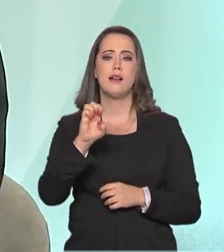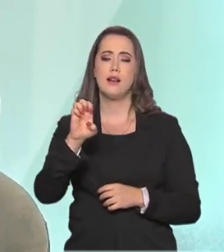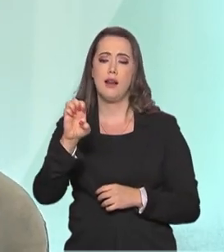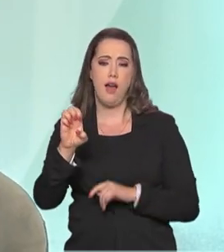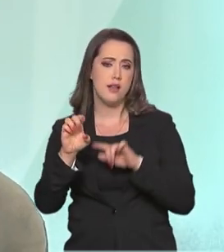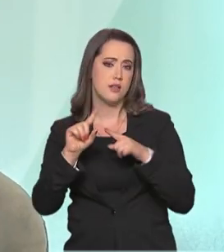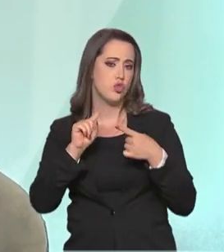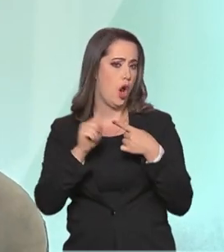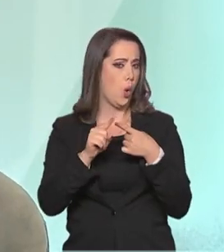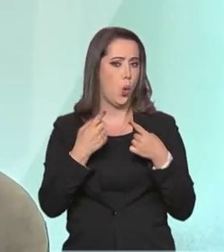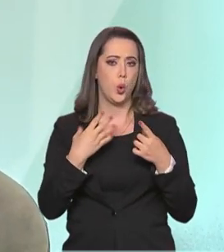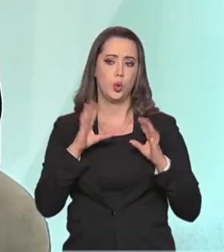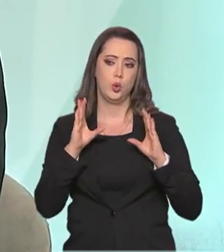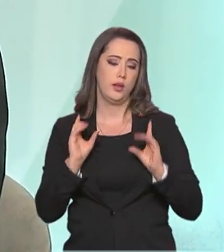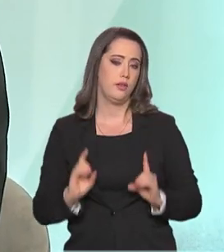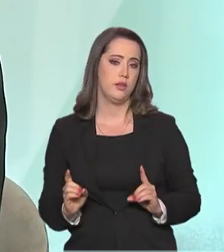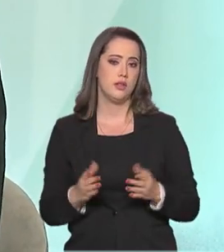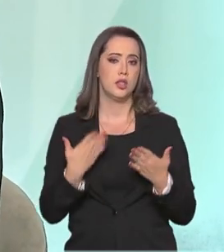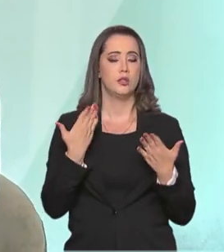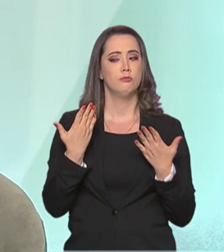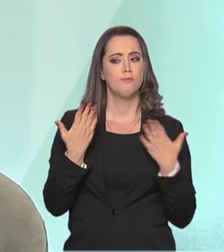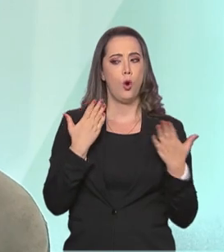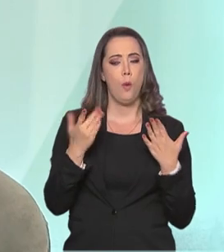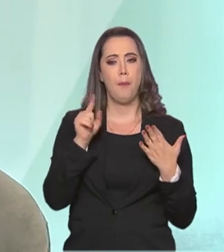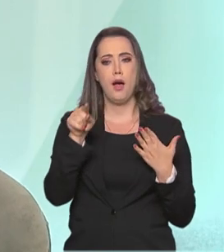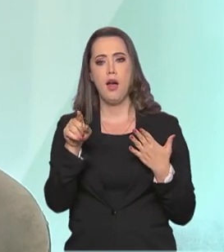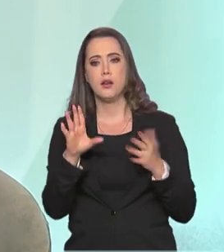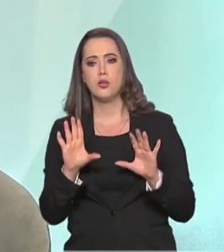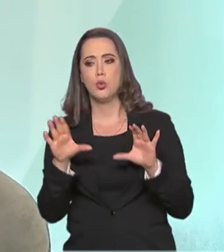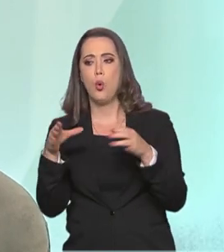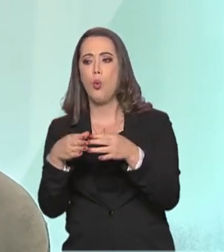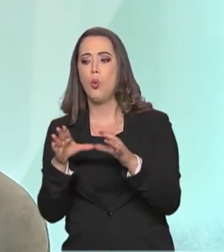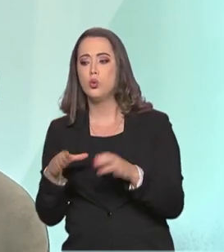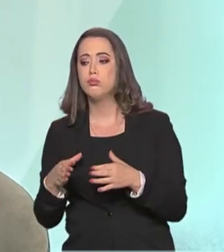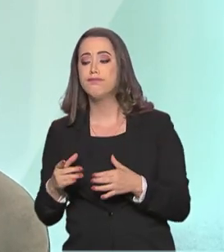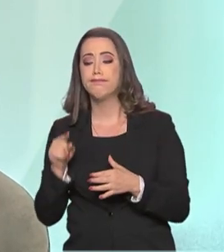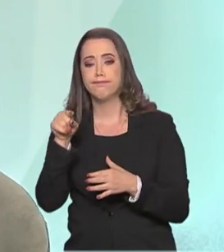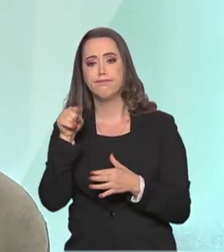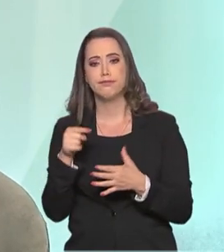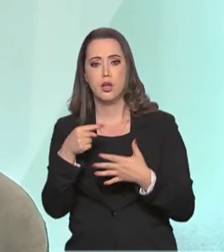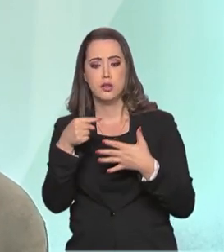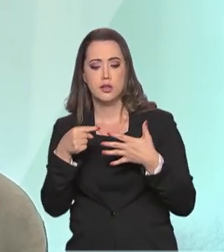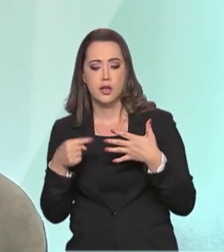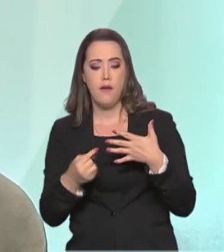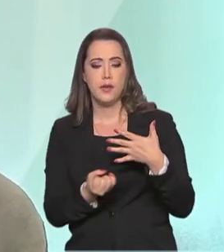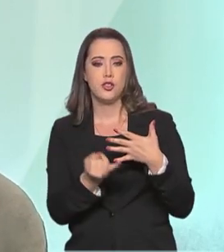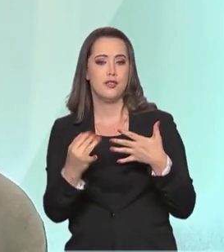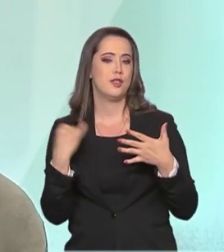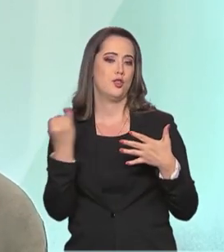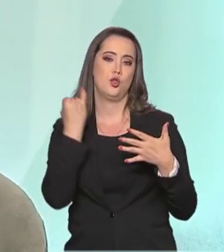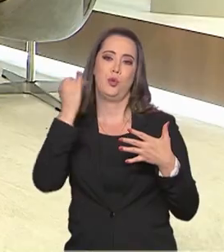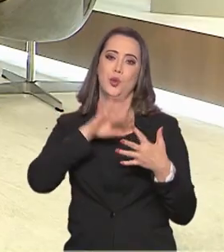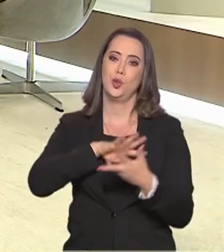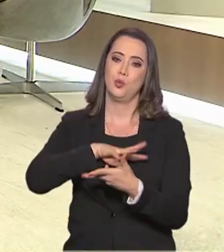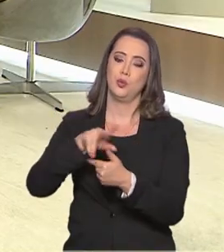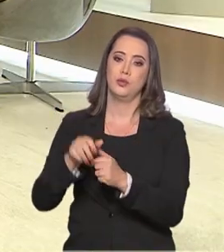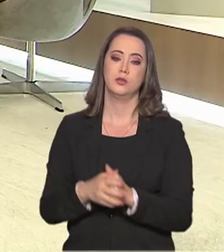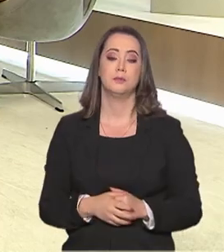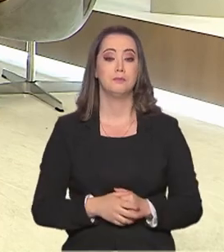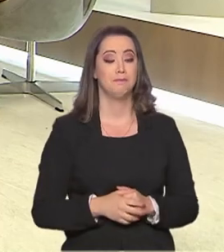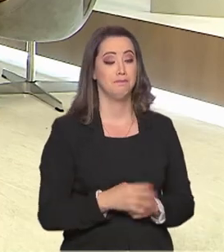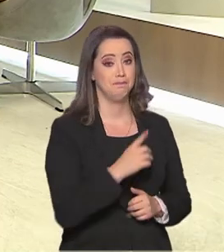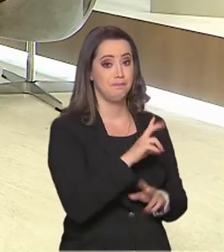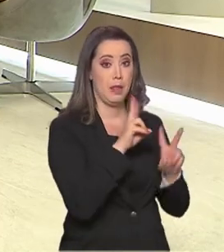deficiência. Então, tem a análise da classe e em várias classes nós somos realmente referências mundiais. Bolsa